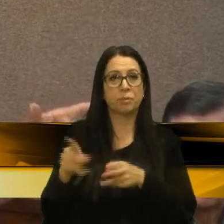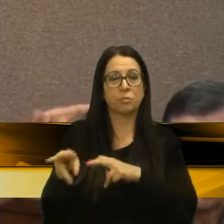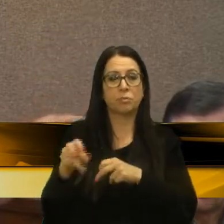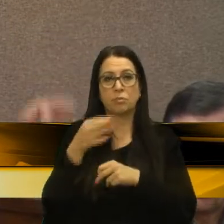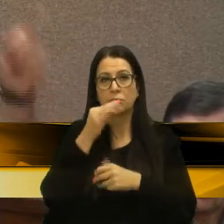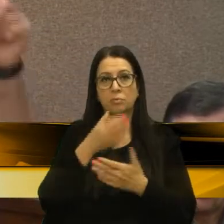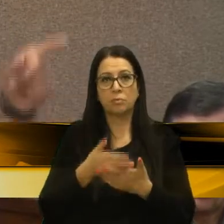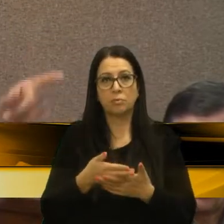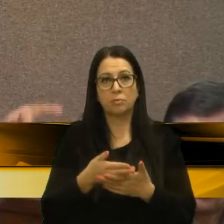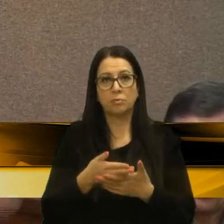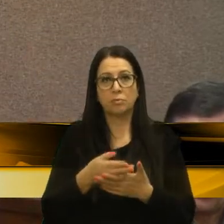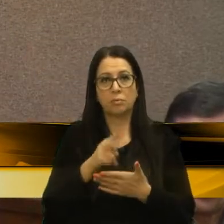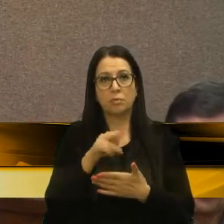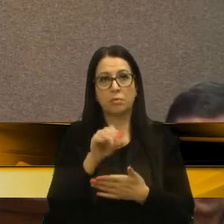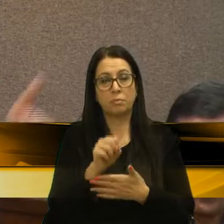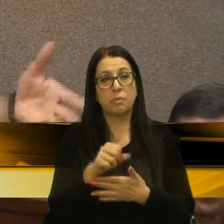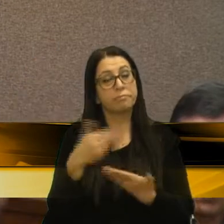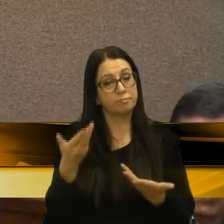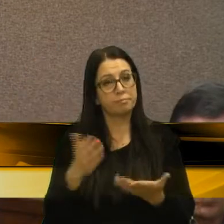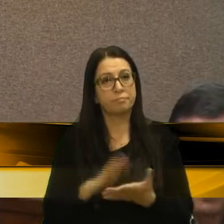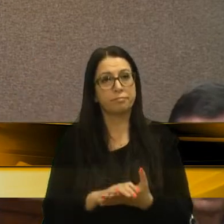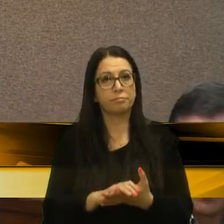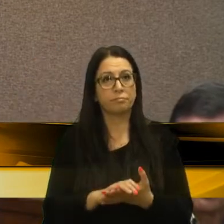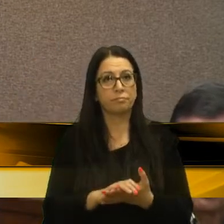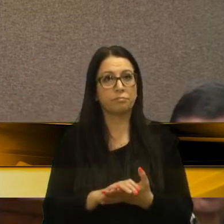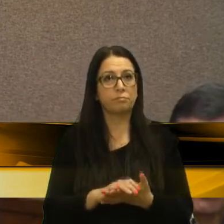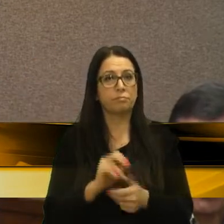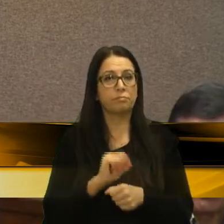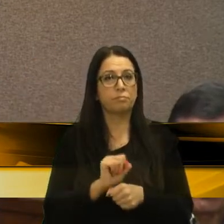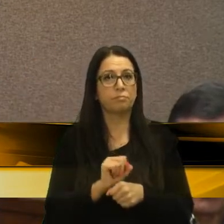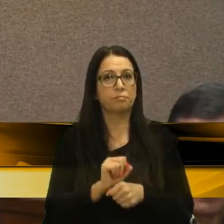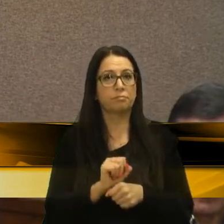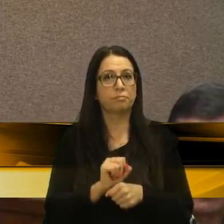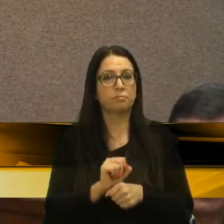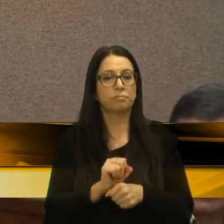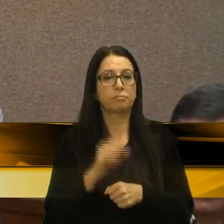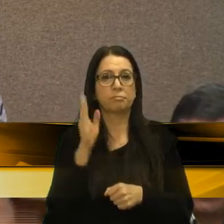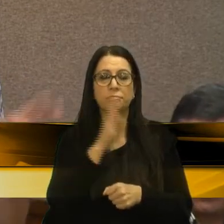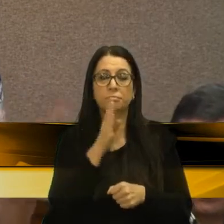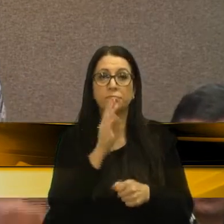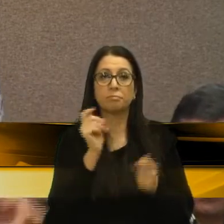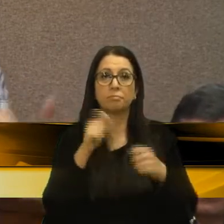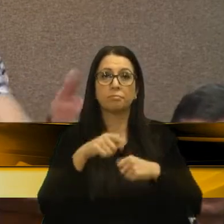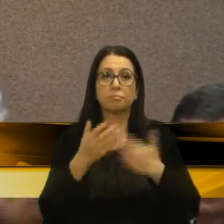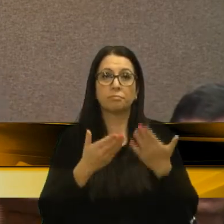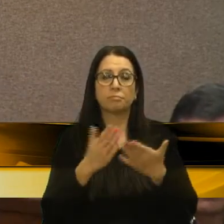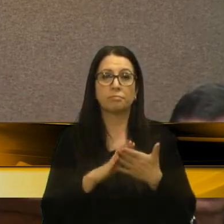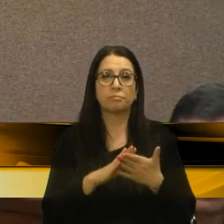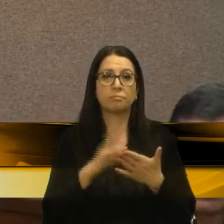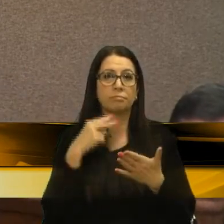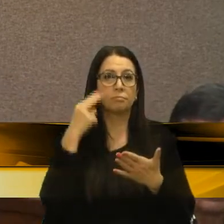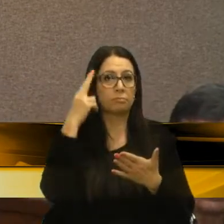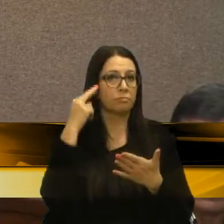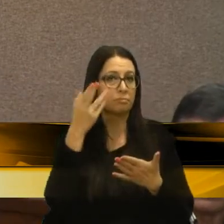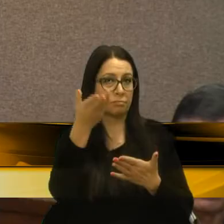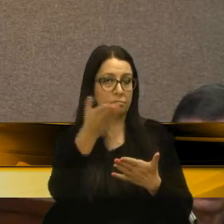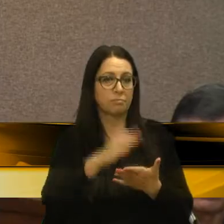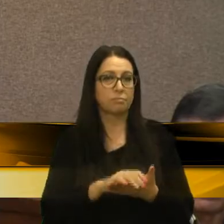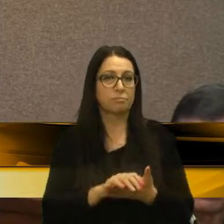do Sul, na nossa UBS. Então, esperamos que, em breve, nós seamos atendidos nessa parte também, vereador, a sua parte.